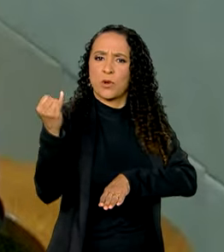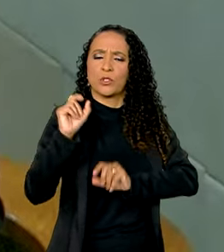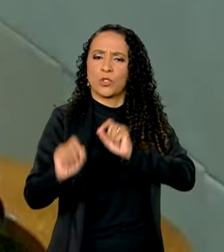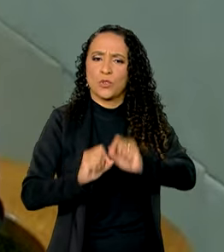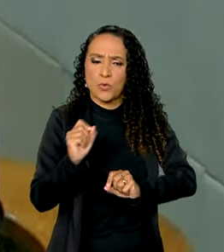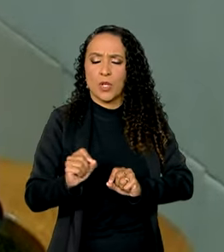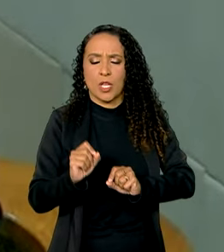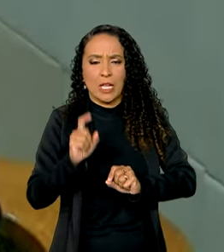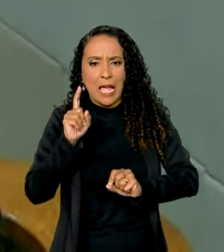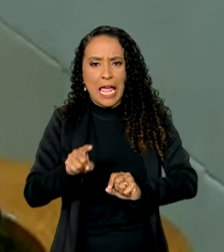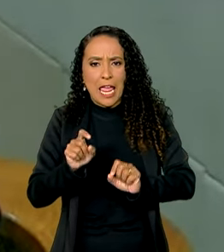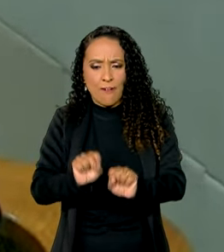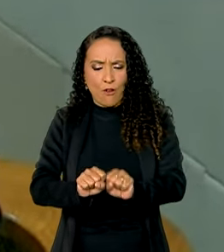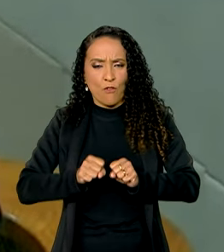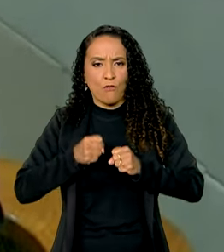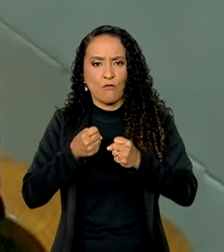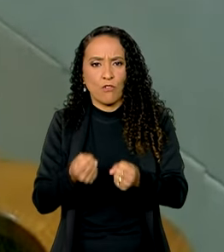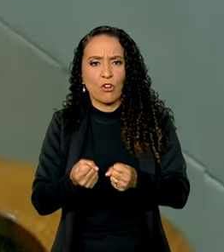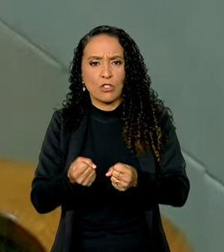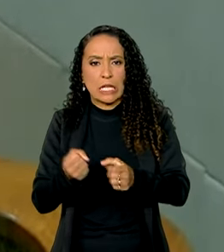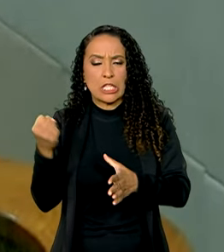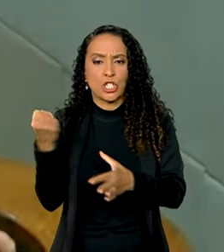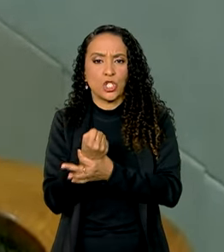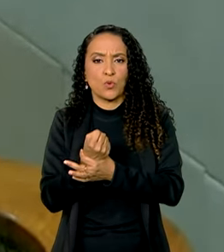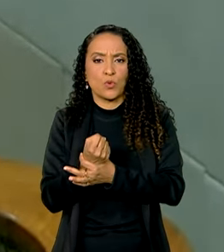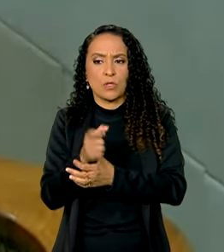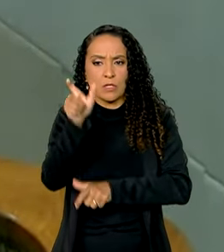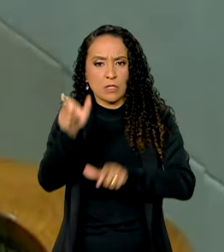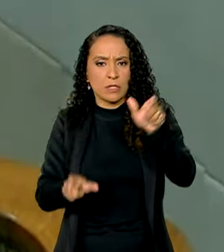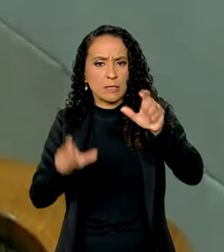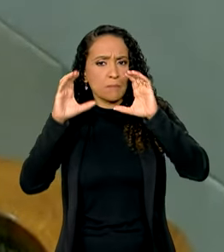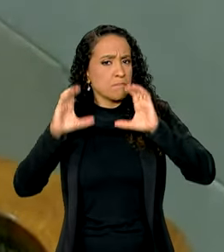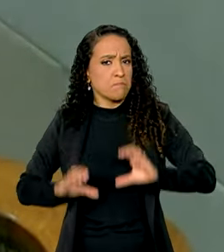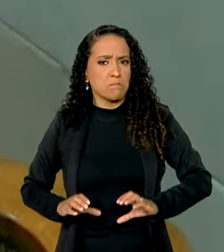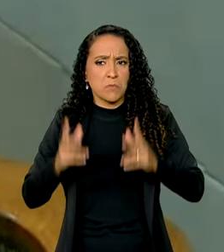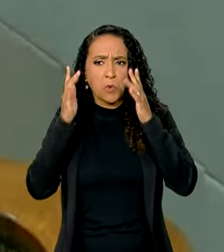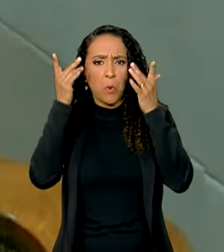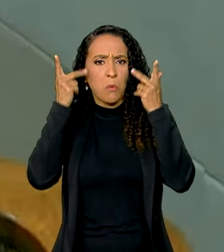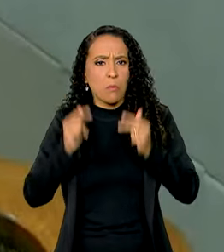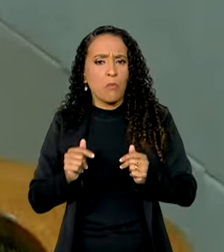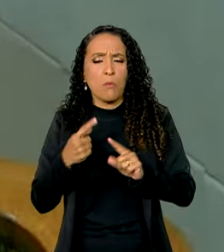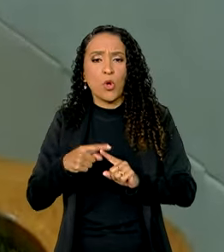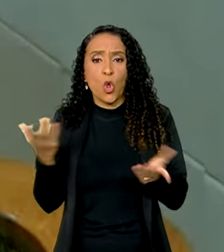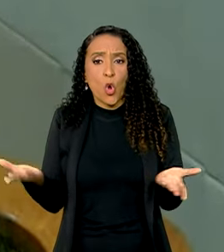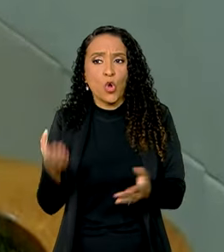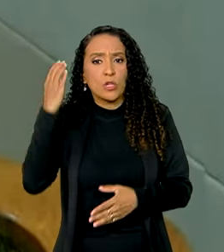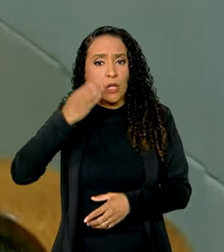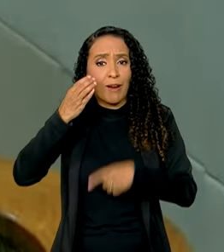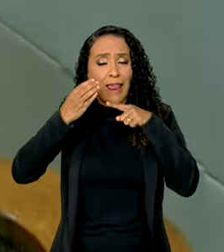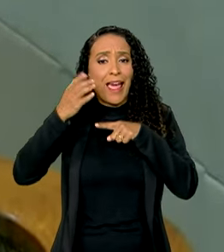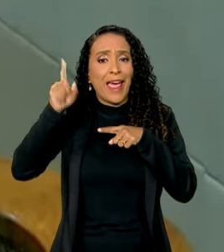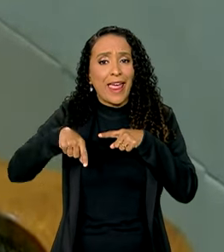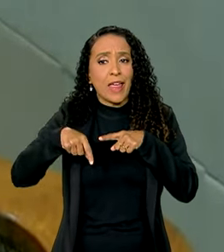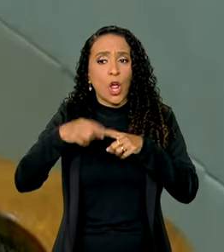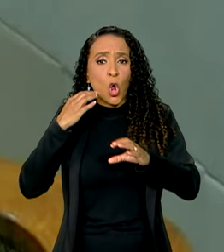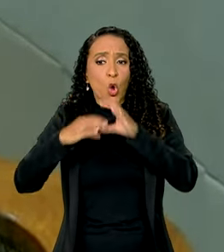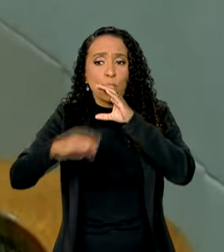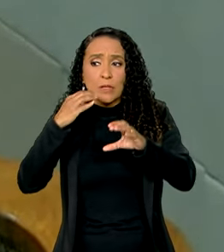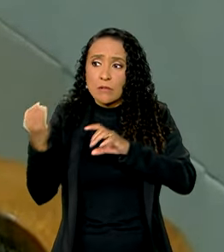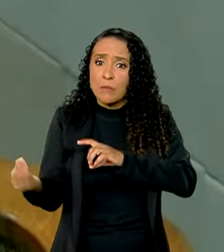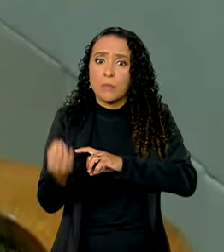fortalecer a segurança do cidadão comum, porque o celular hoje é um meio de comunicação